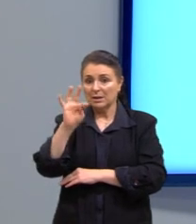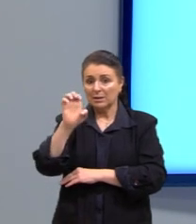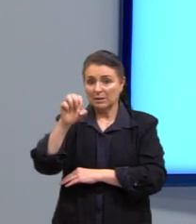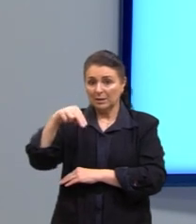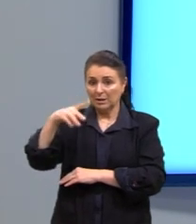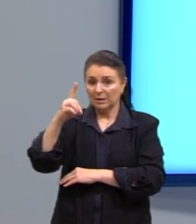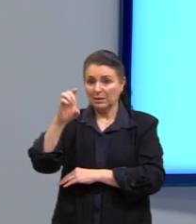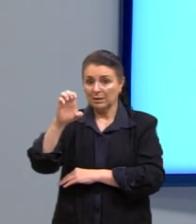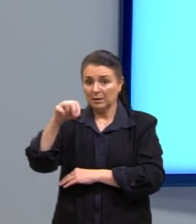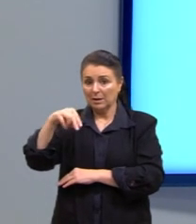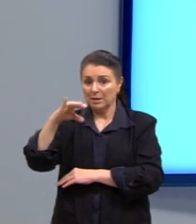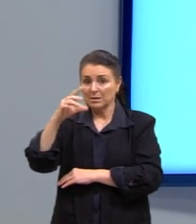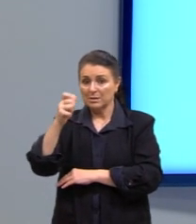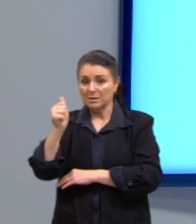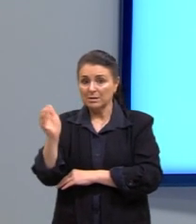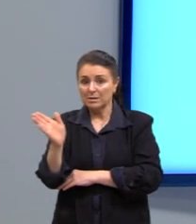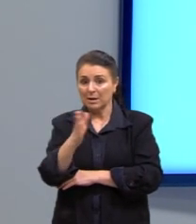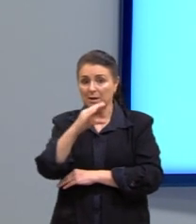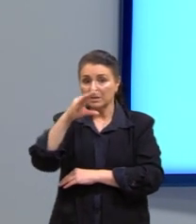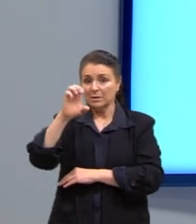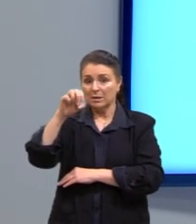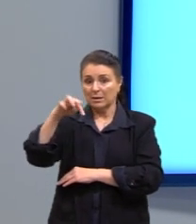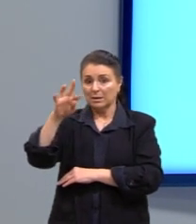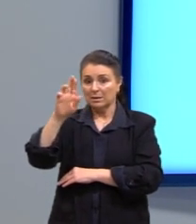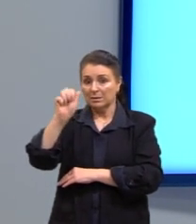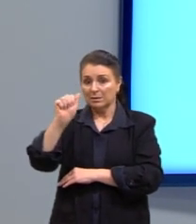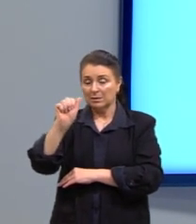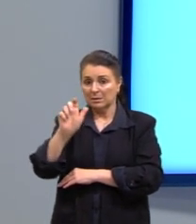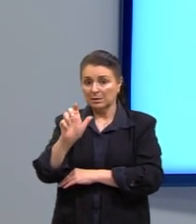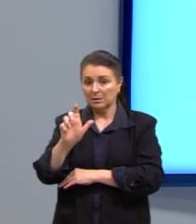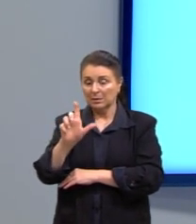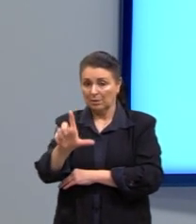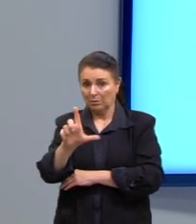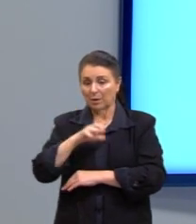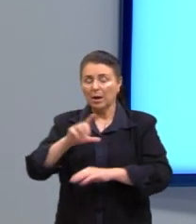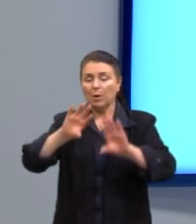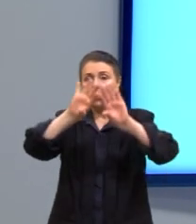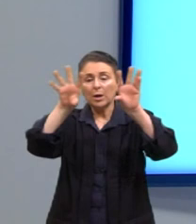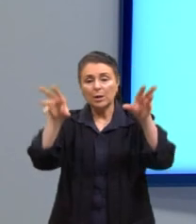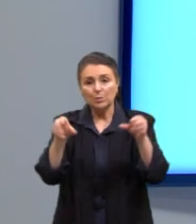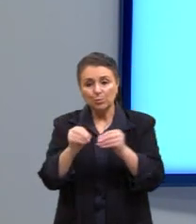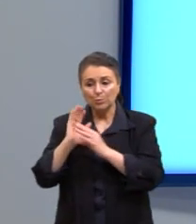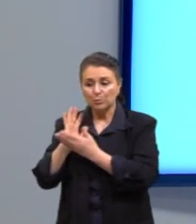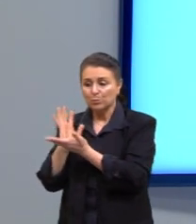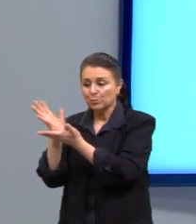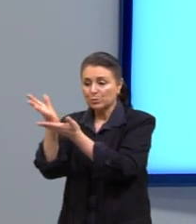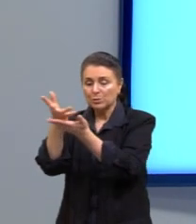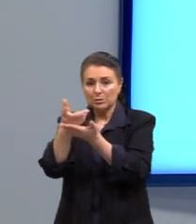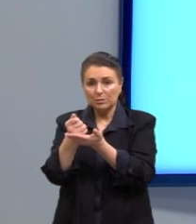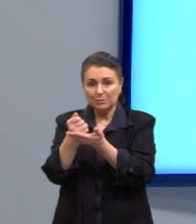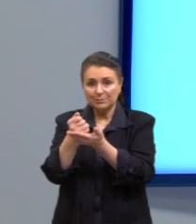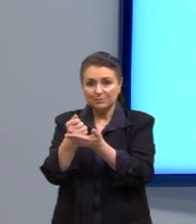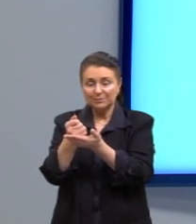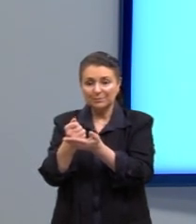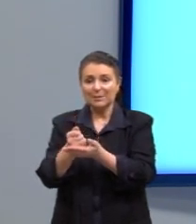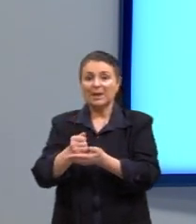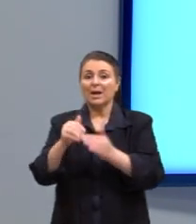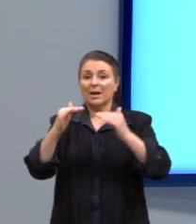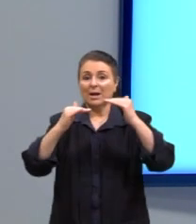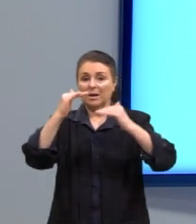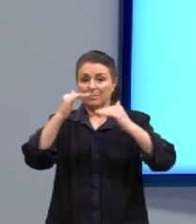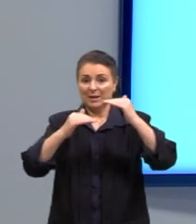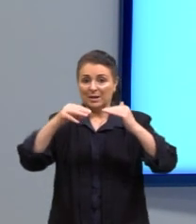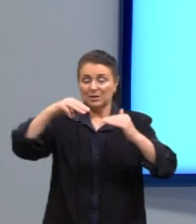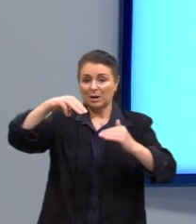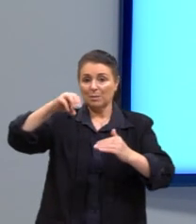É uma forma de resumir, então, todo o conjunto de dados. E daí, entra, como eu falei para vocês, a média, a moda